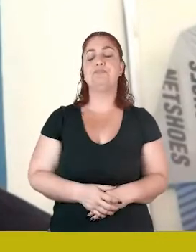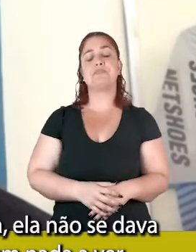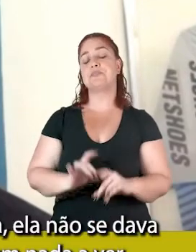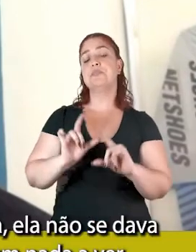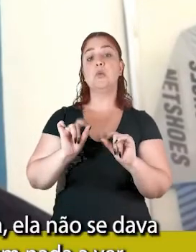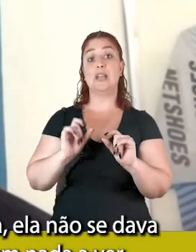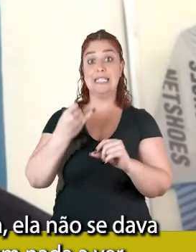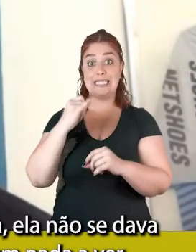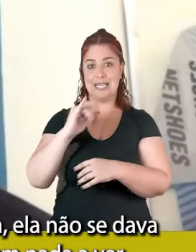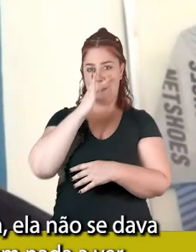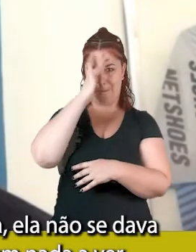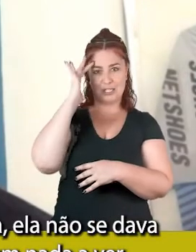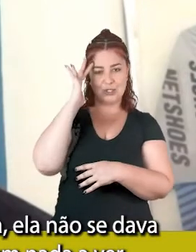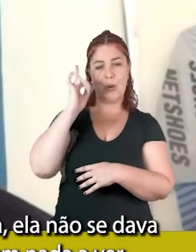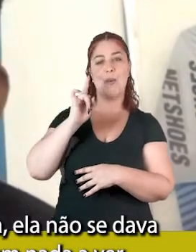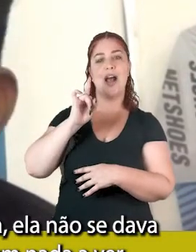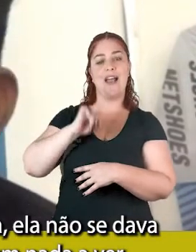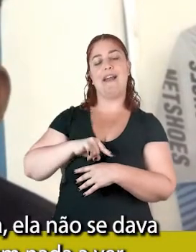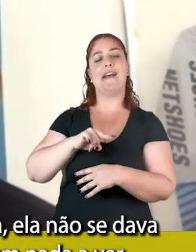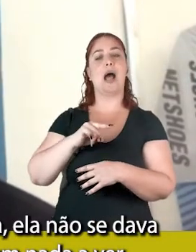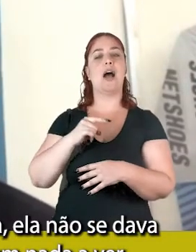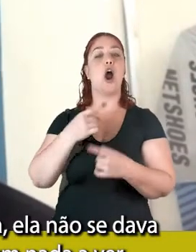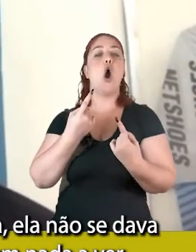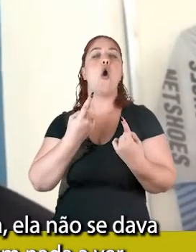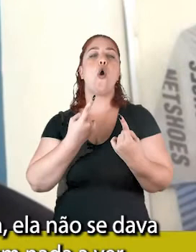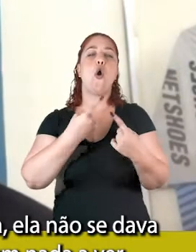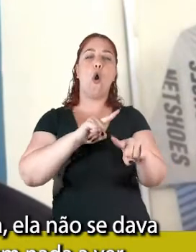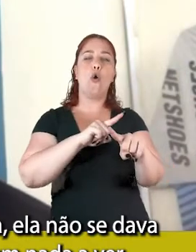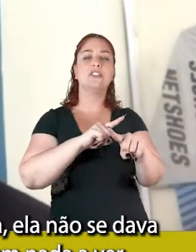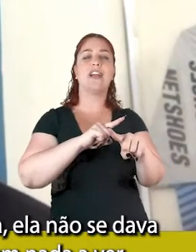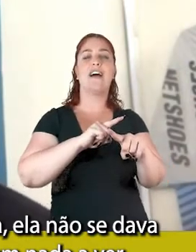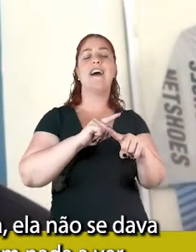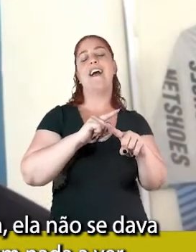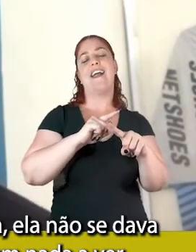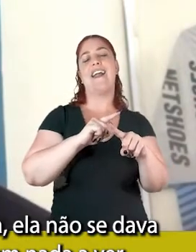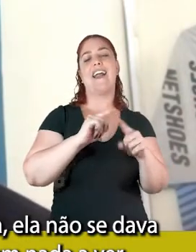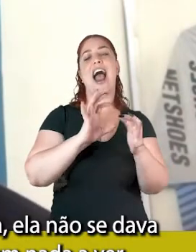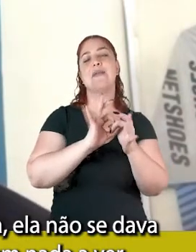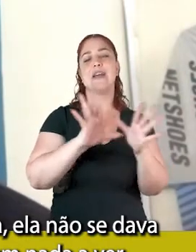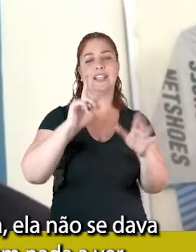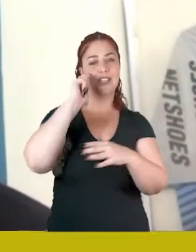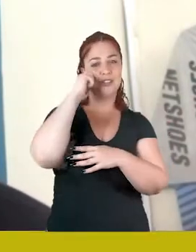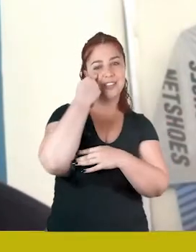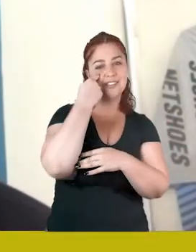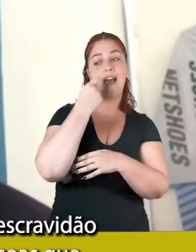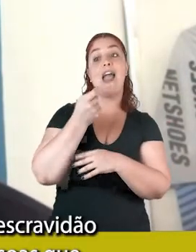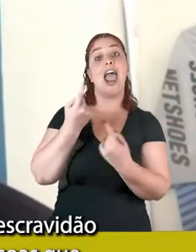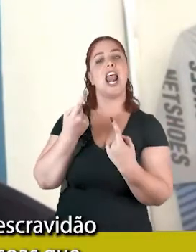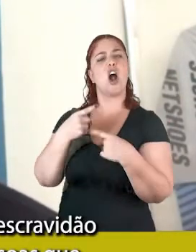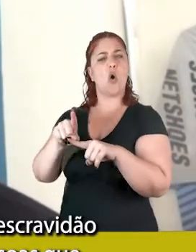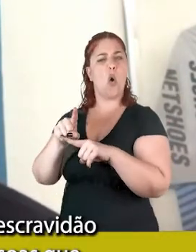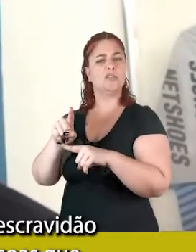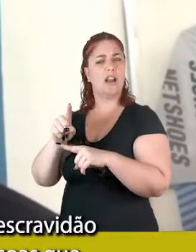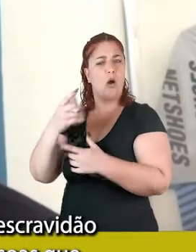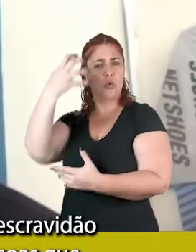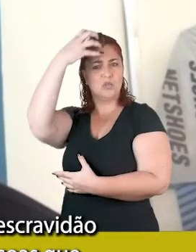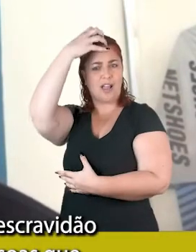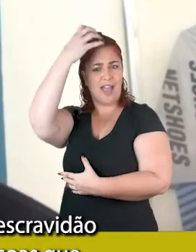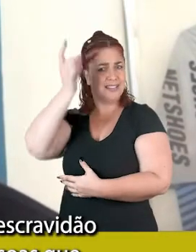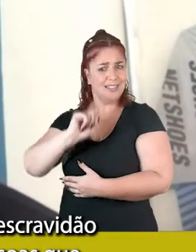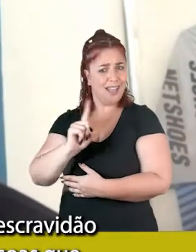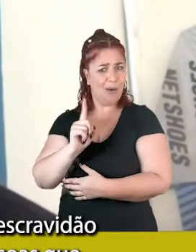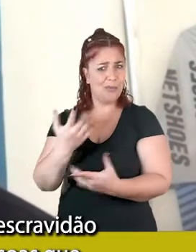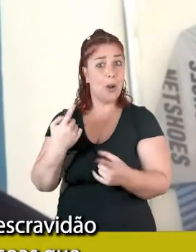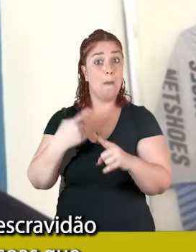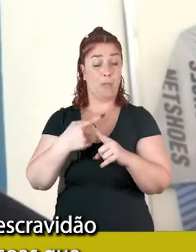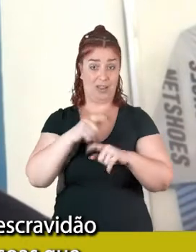que se a pessoa era abolicionista, ela não se dava com a monarquia, não tem nada a ver. E quem apoiou o fim da escravidão